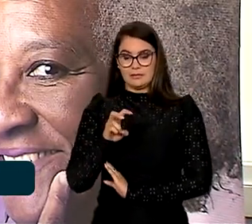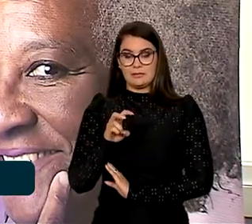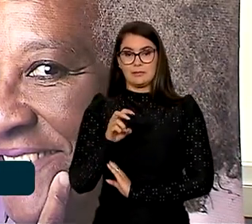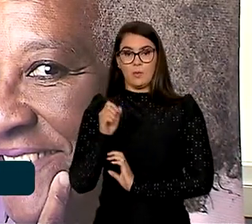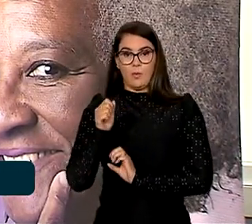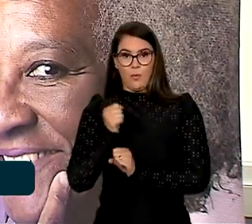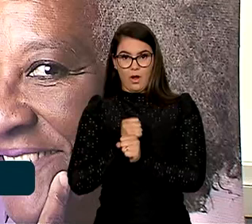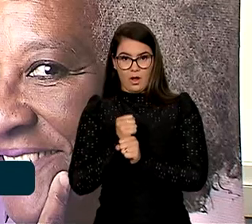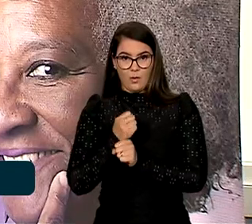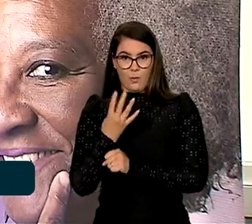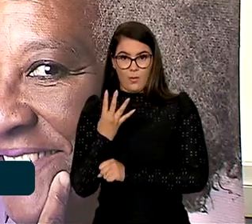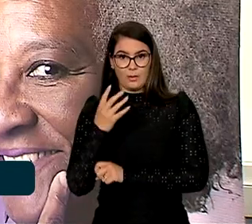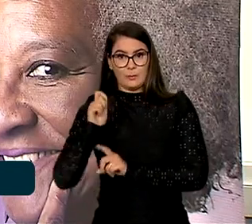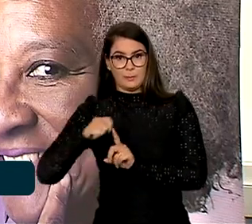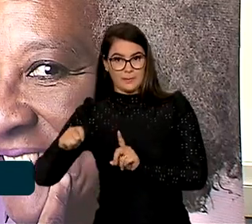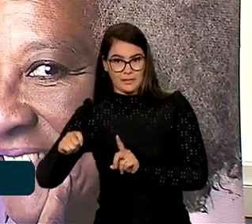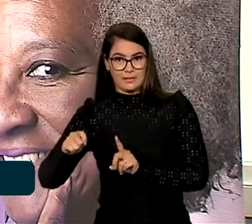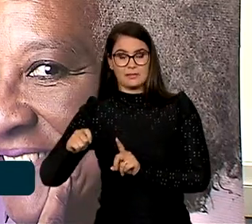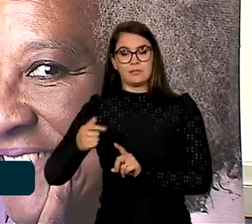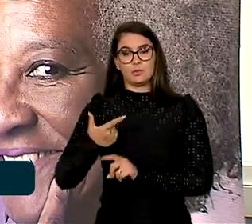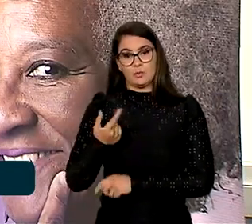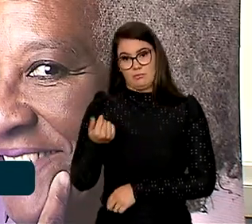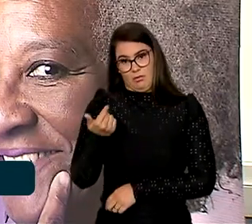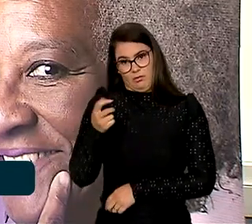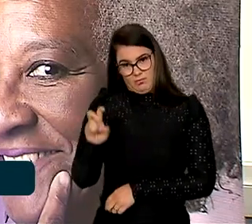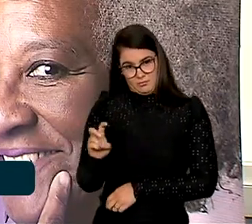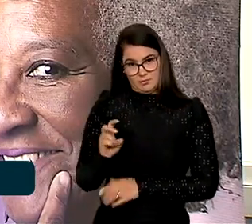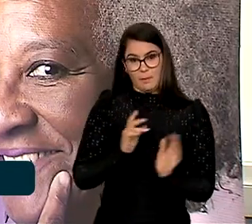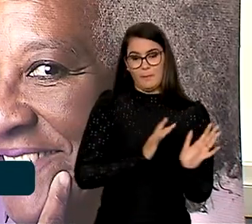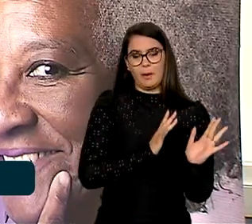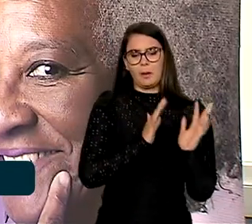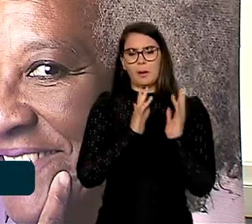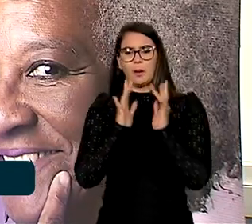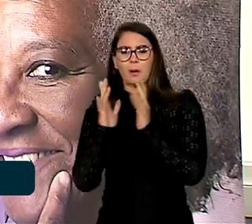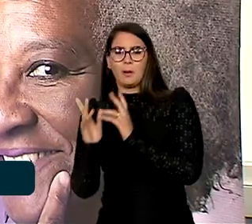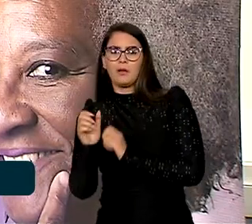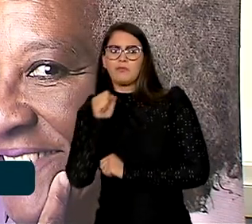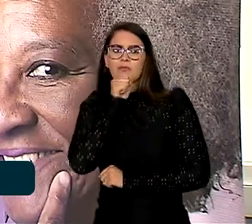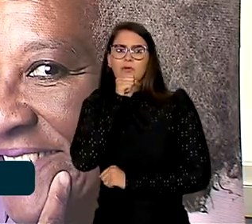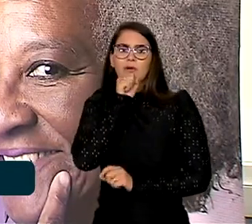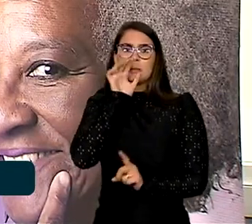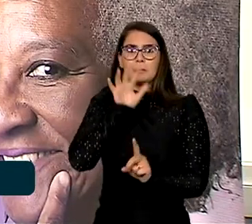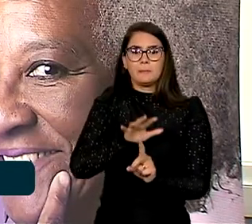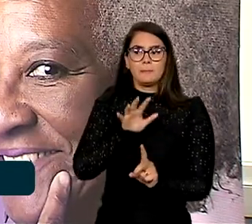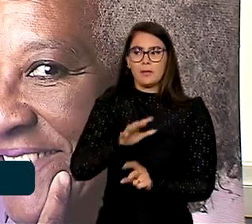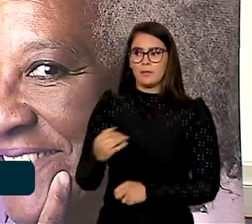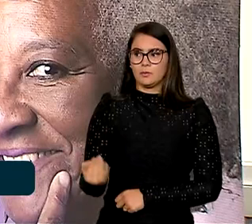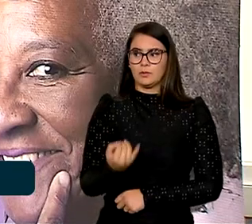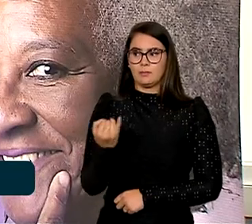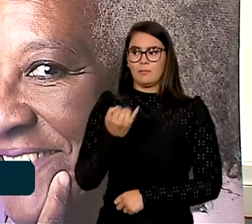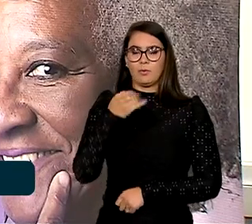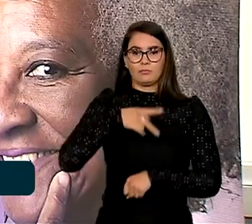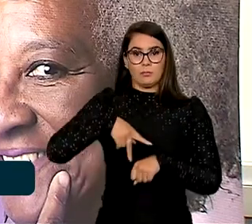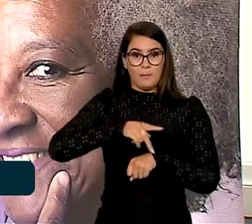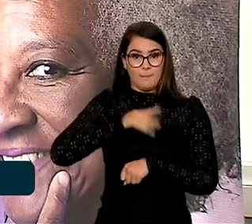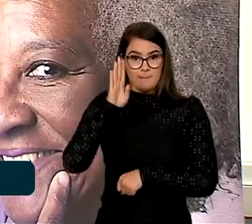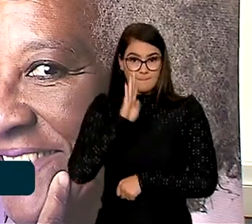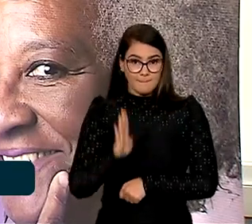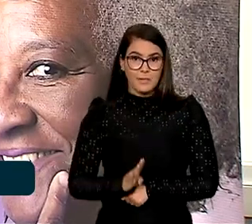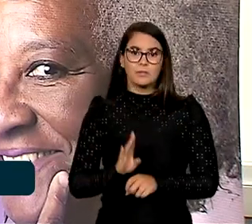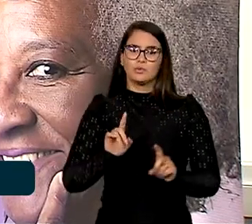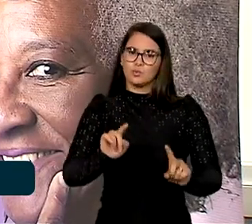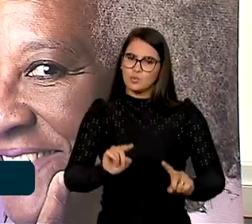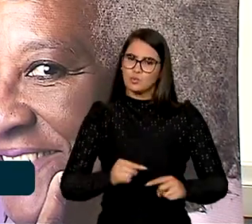meses em 2015. O envelhecimento da população traz impactos importantes para o país. E superar os